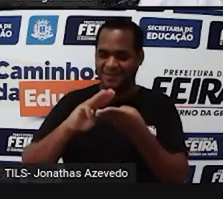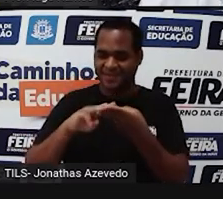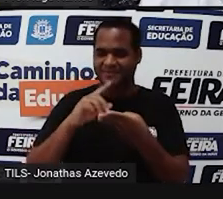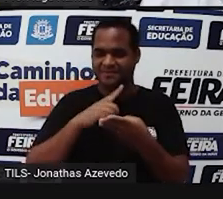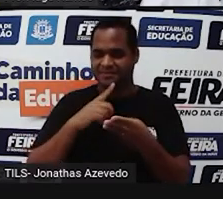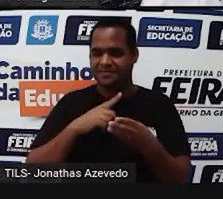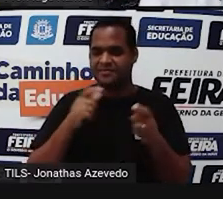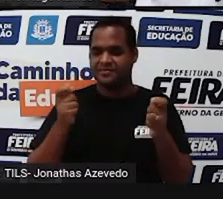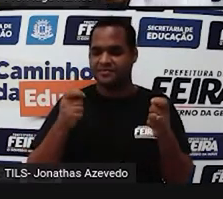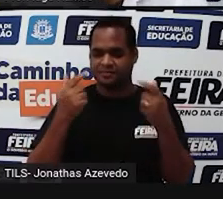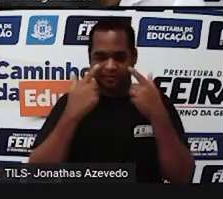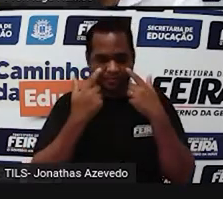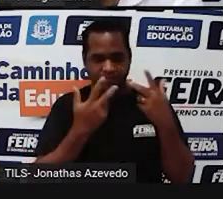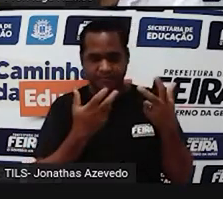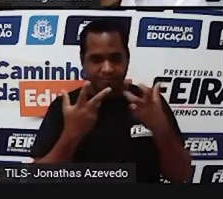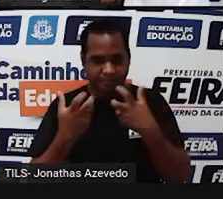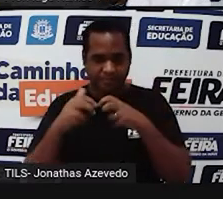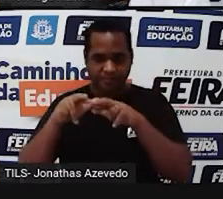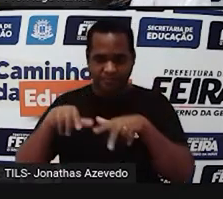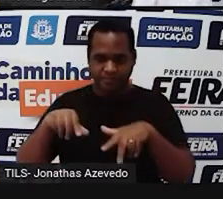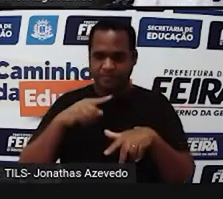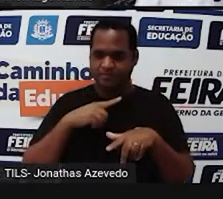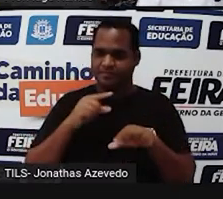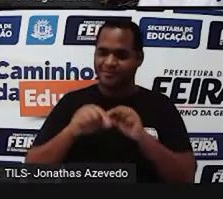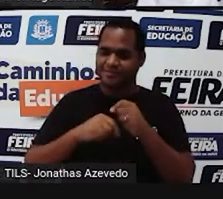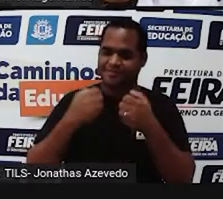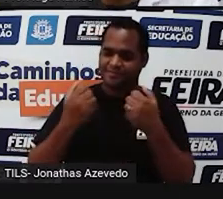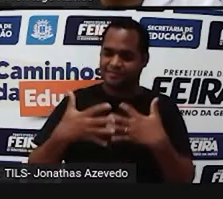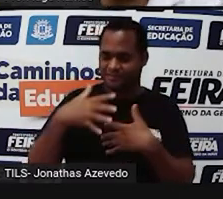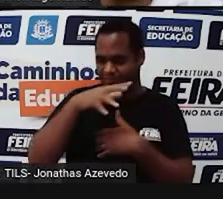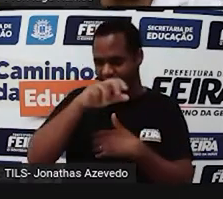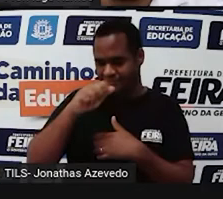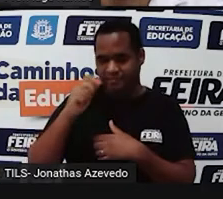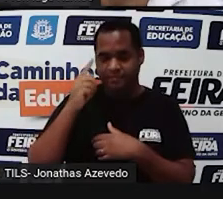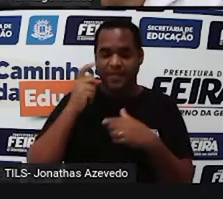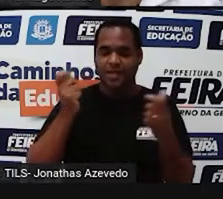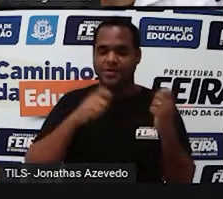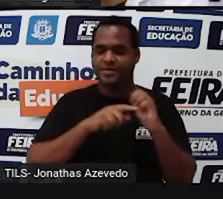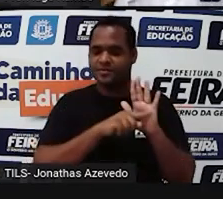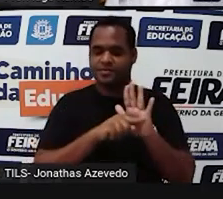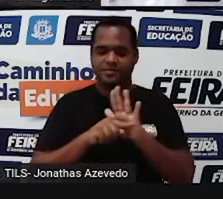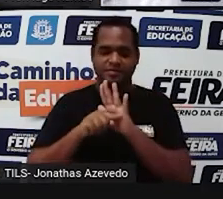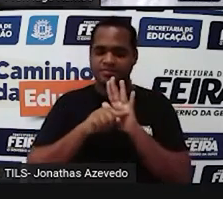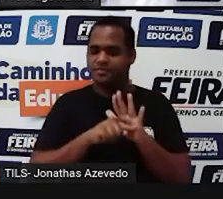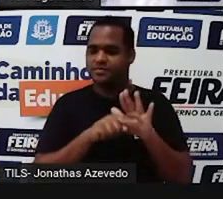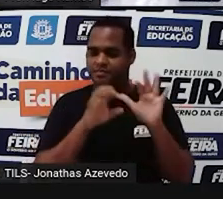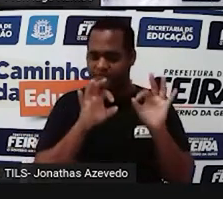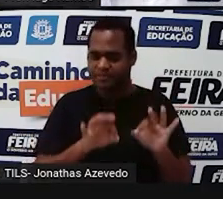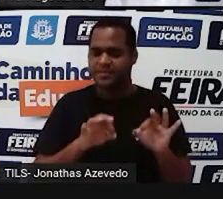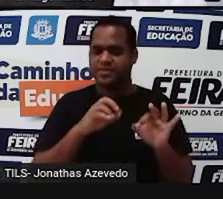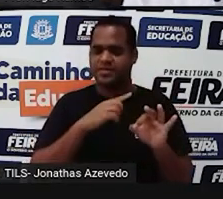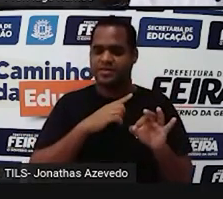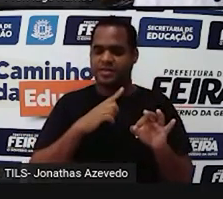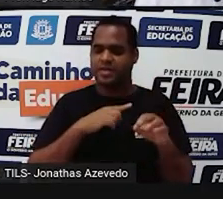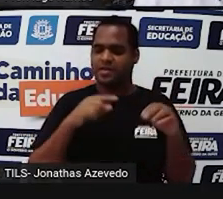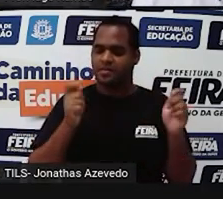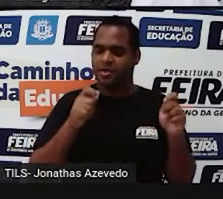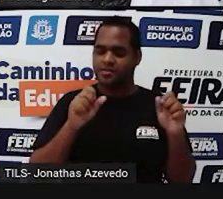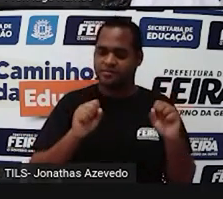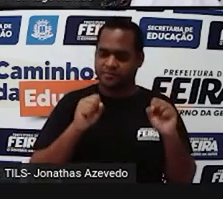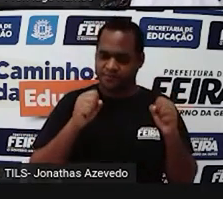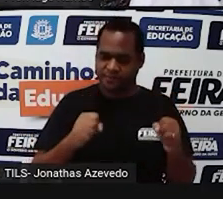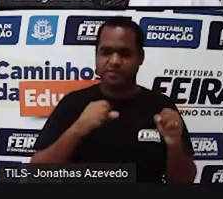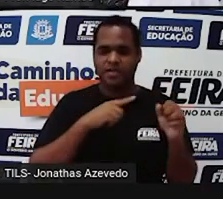veja, perceba o quanto a África ajudou, né? E com certeza tem ajudado